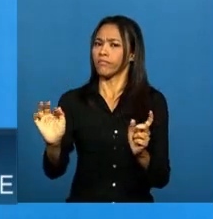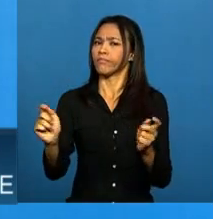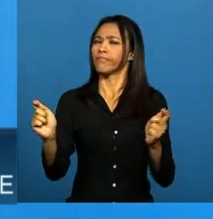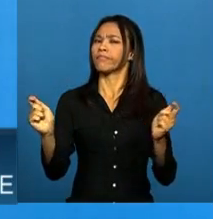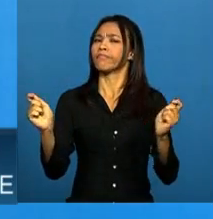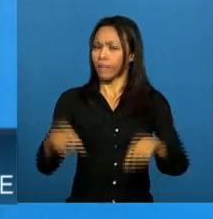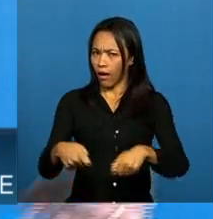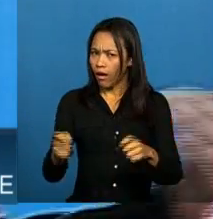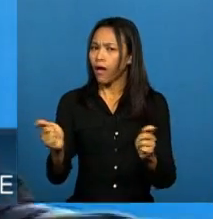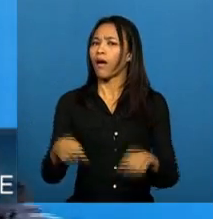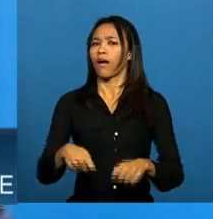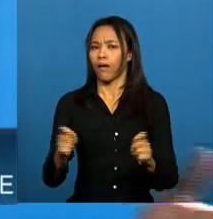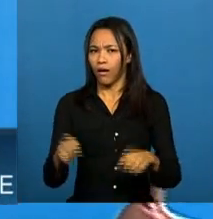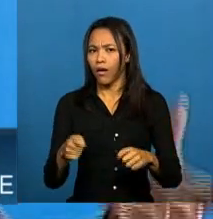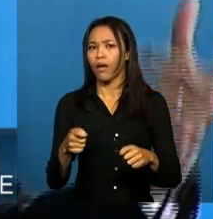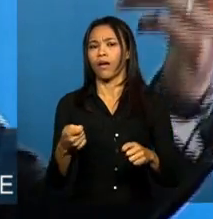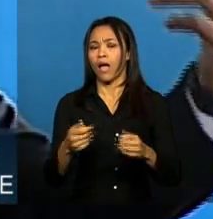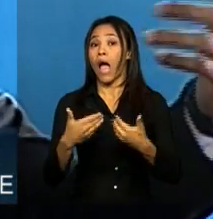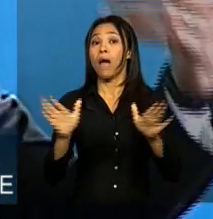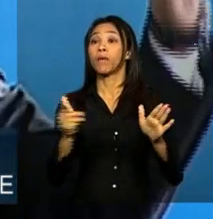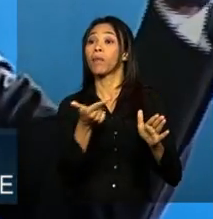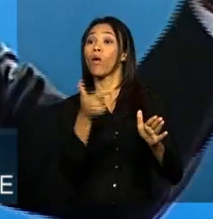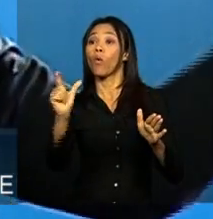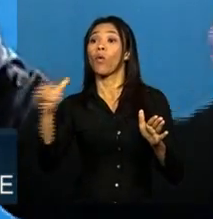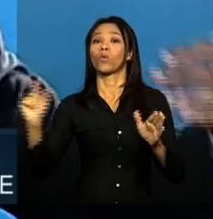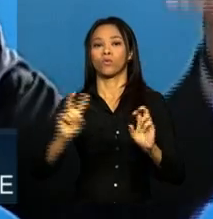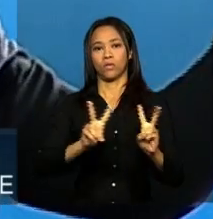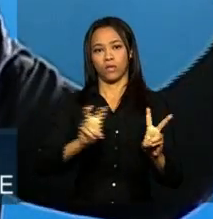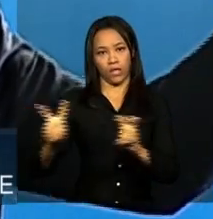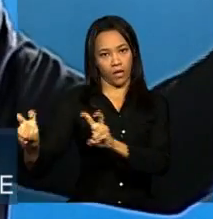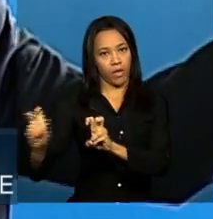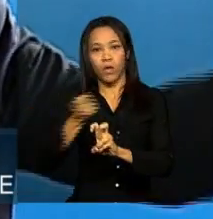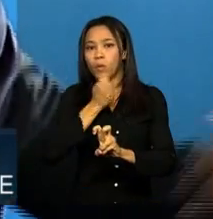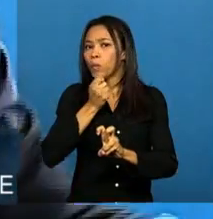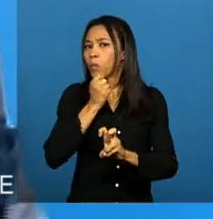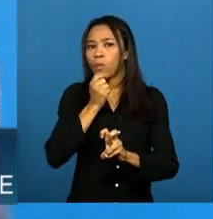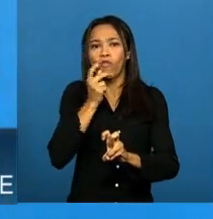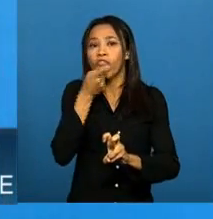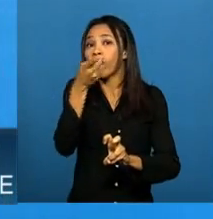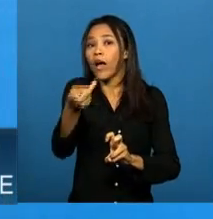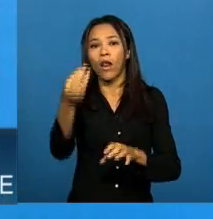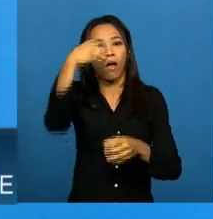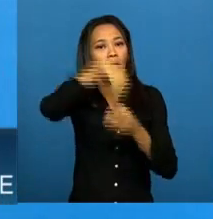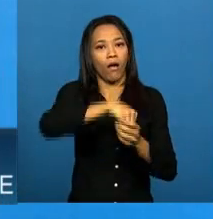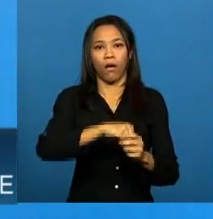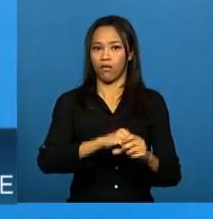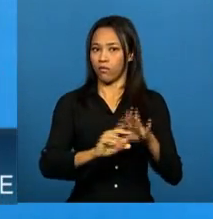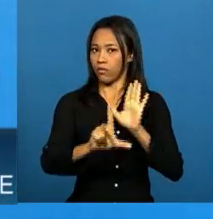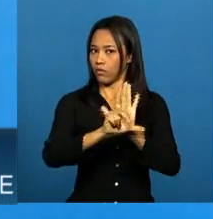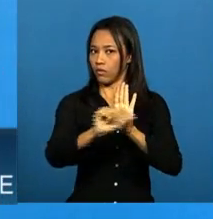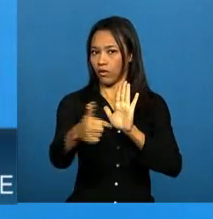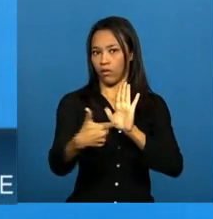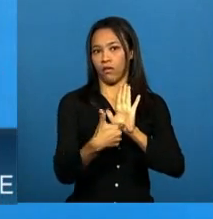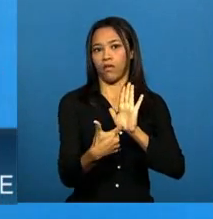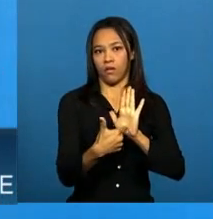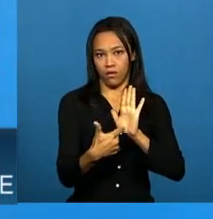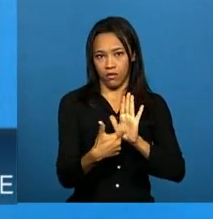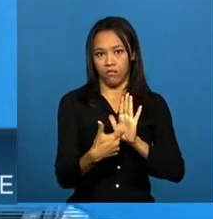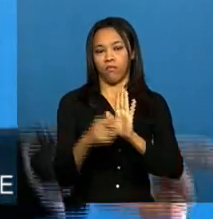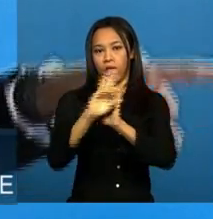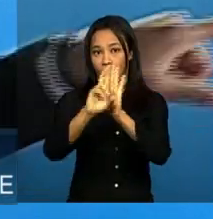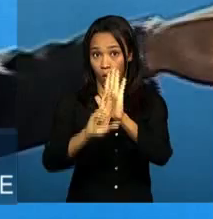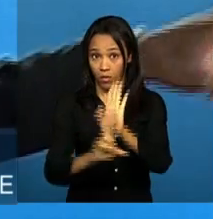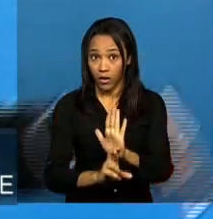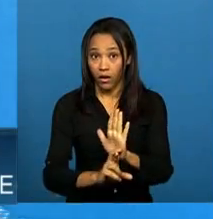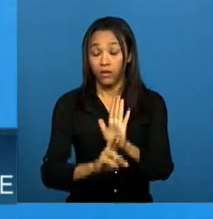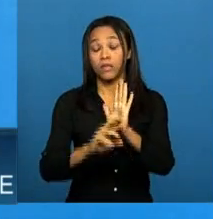também dispor sobre outros temas que não necessariamente foram expressamente colocados como temas de regulamentação.